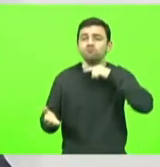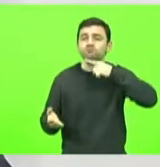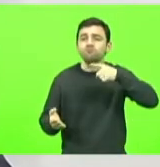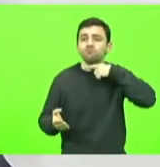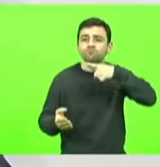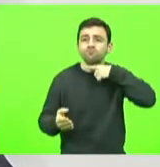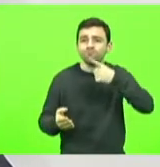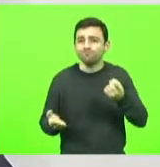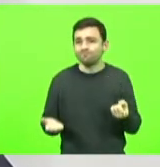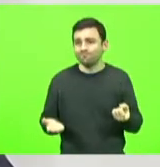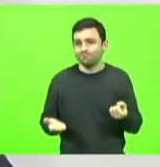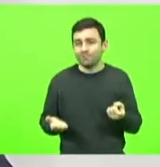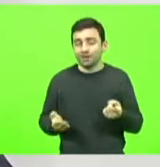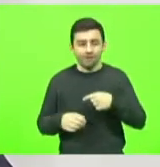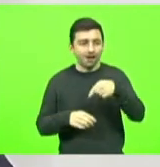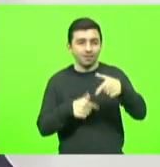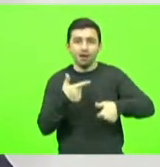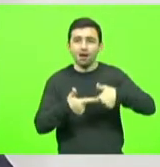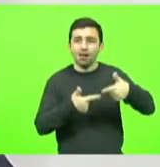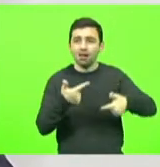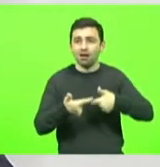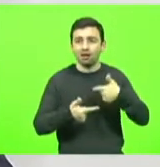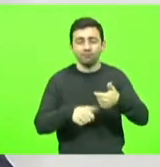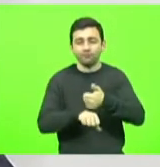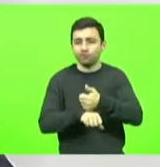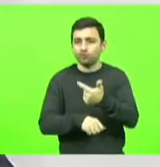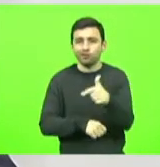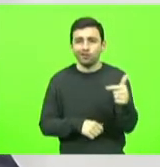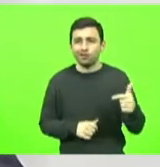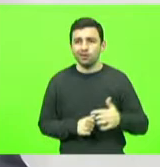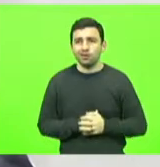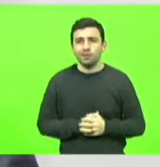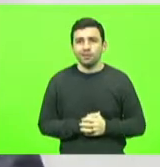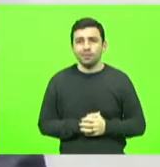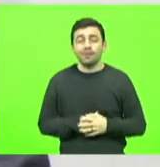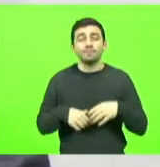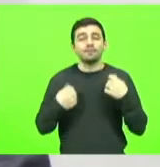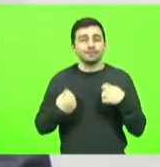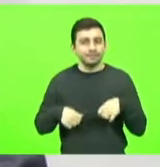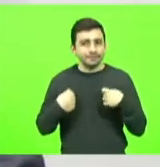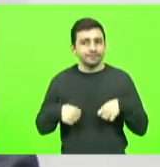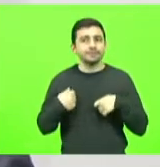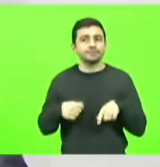para o mercado de trabalho. É preciso também